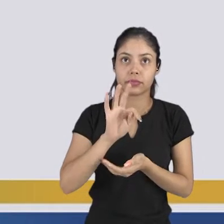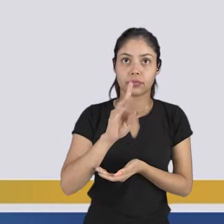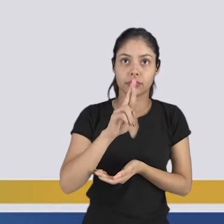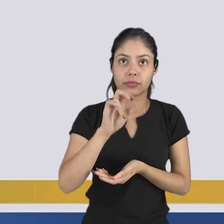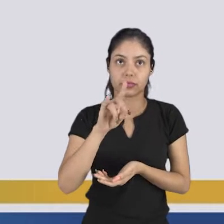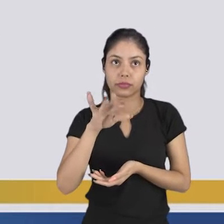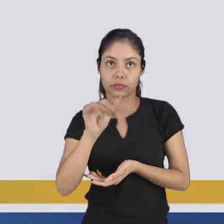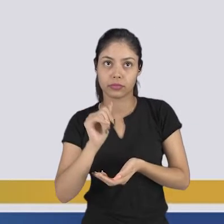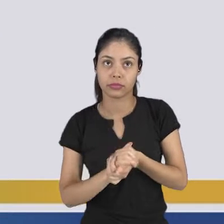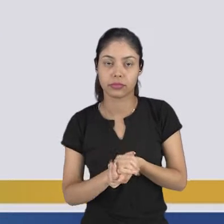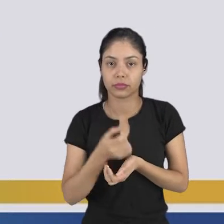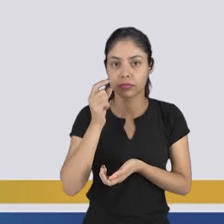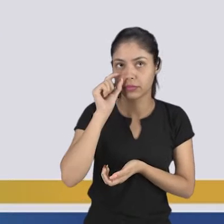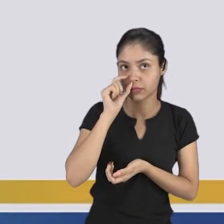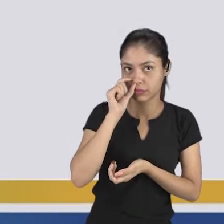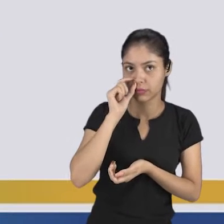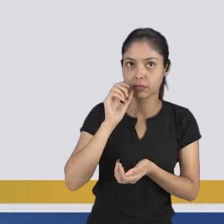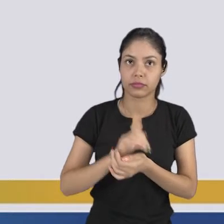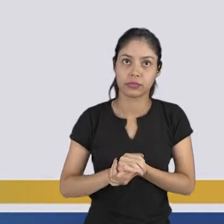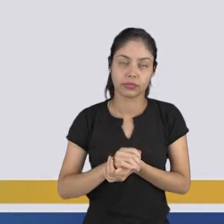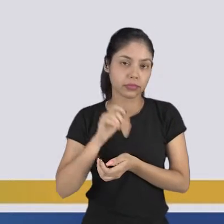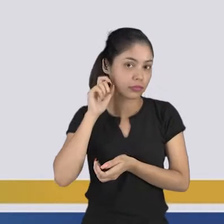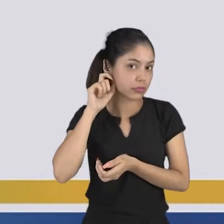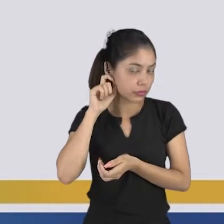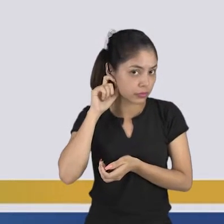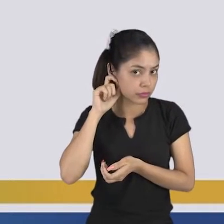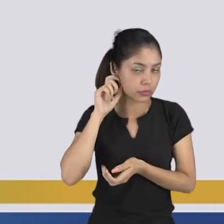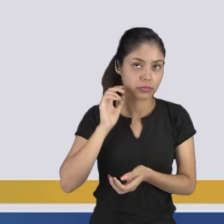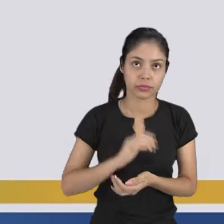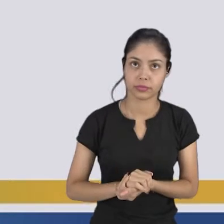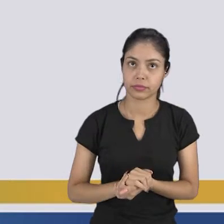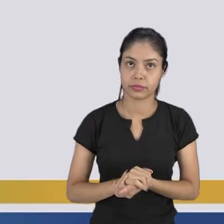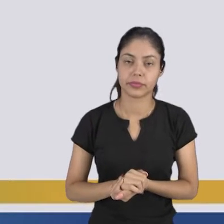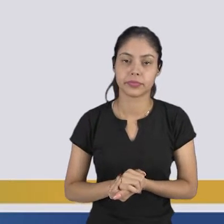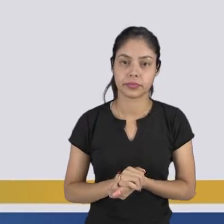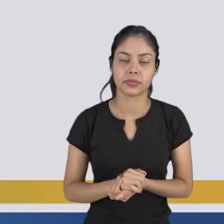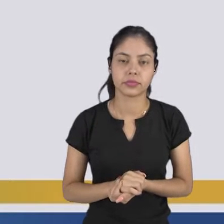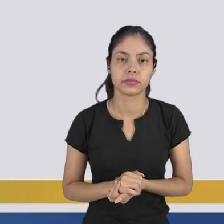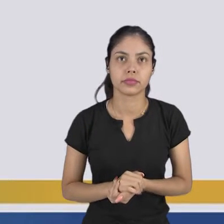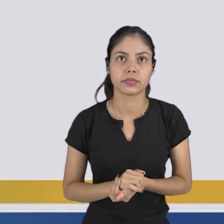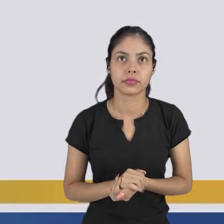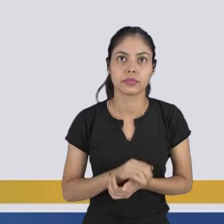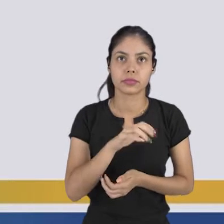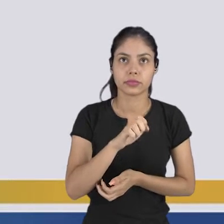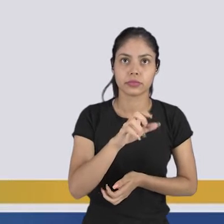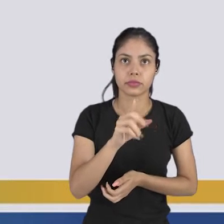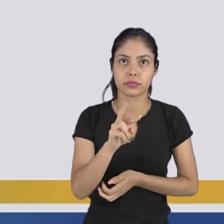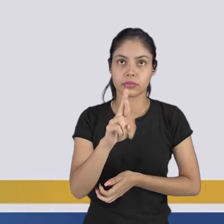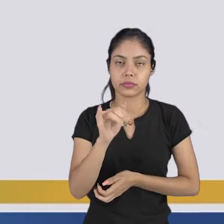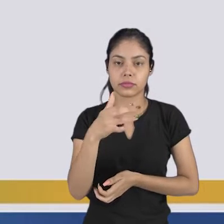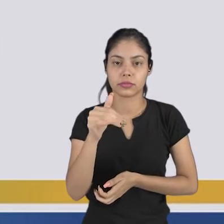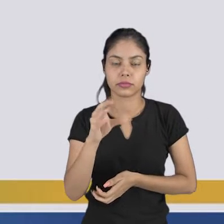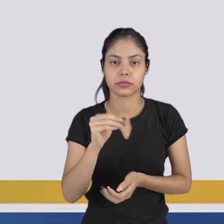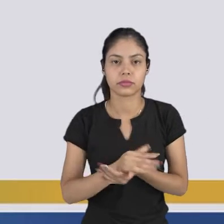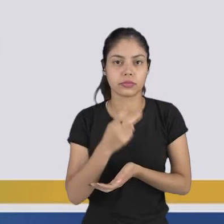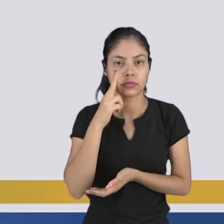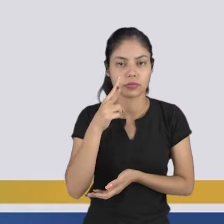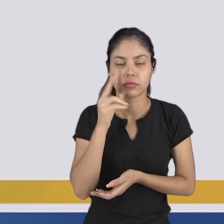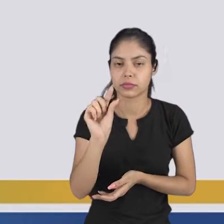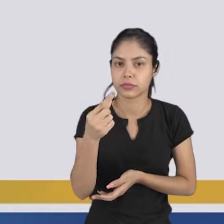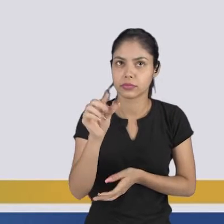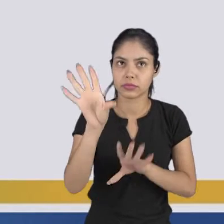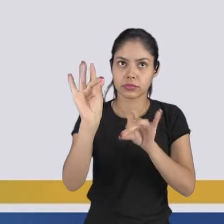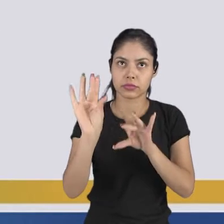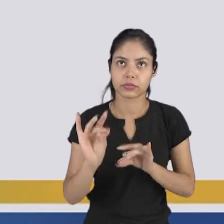os pírcings, os alargadores, que algumas pessoas colocam. As escarificações. E nós vamos ver um pouquinho